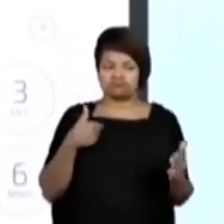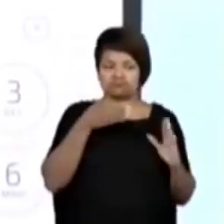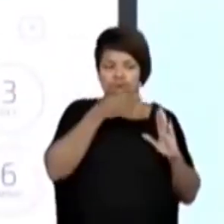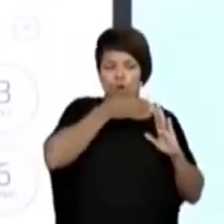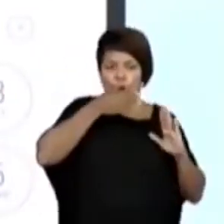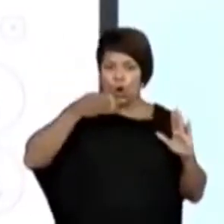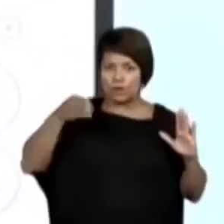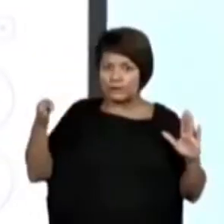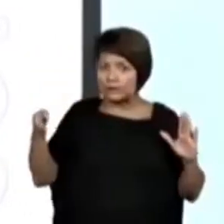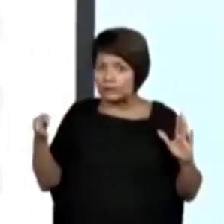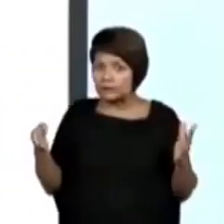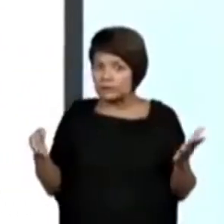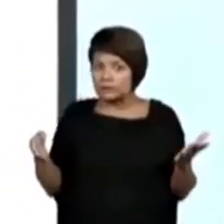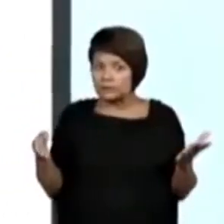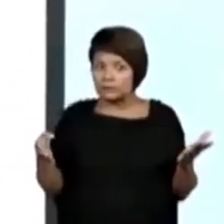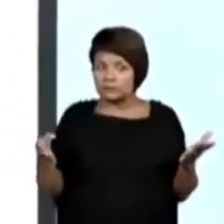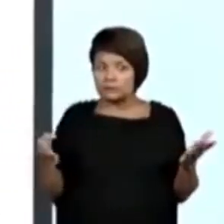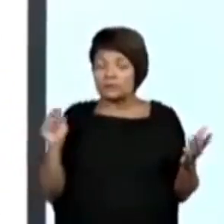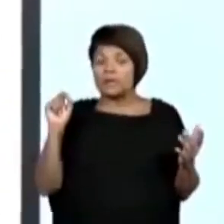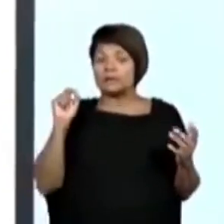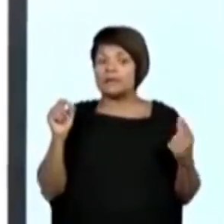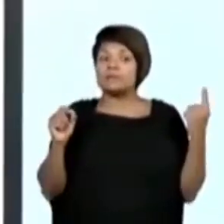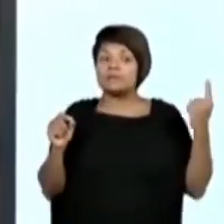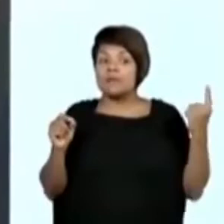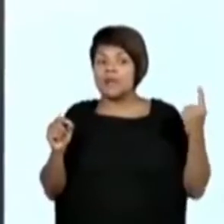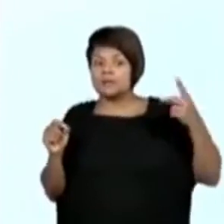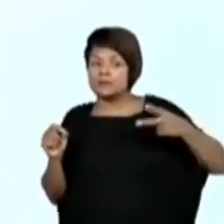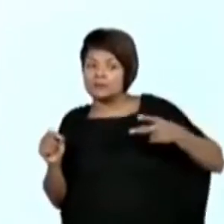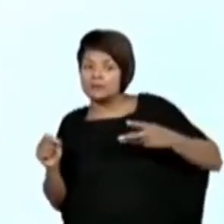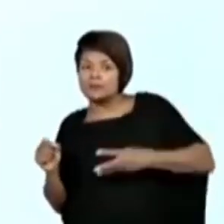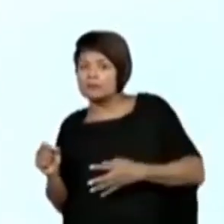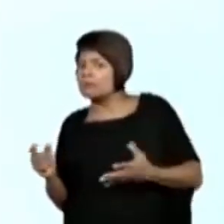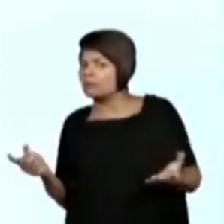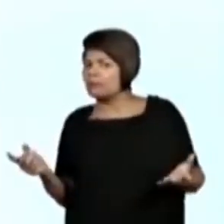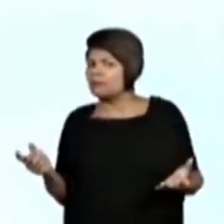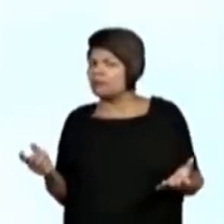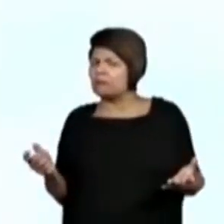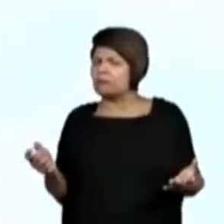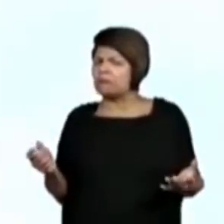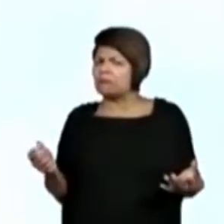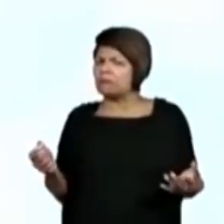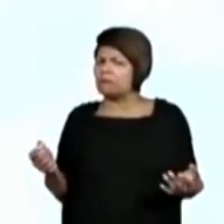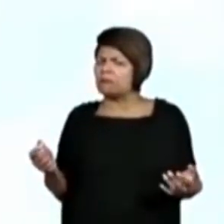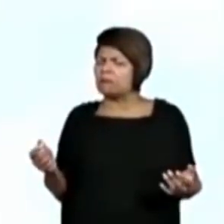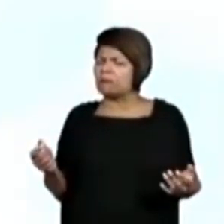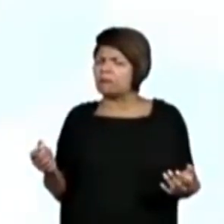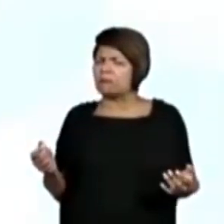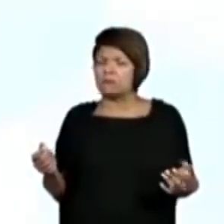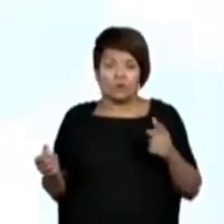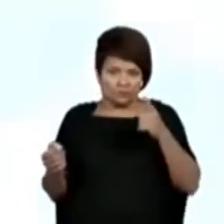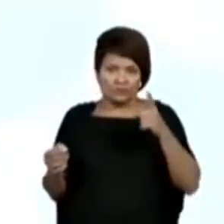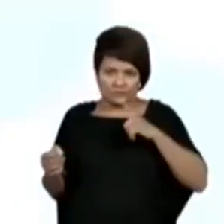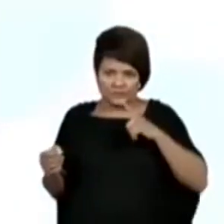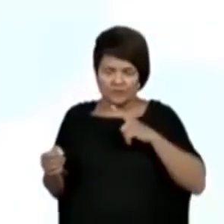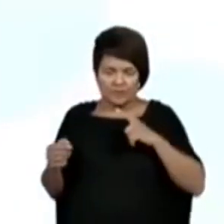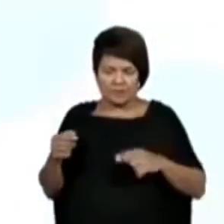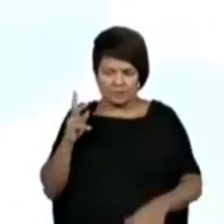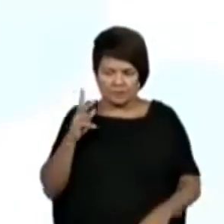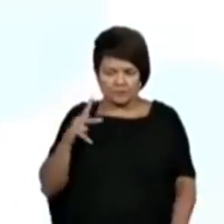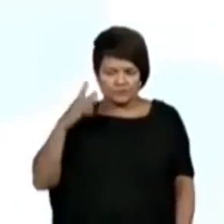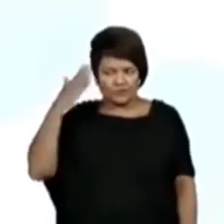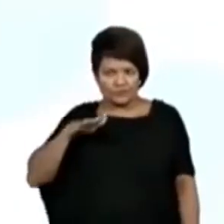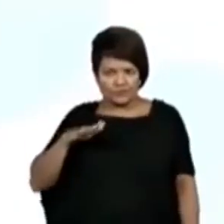telefone? Qual vem primeiro, qual vem depois? Será? Você tem um número de telefone, professora Fran?